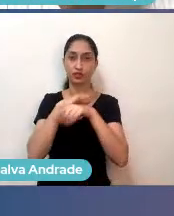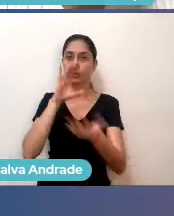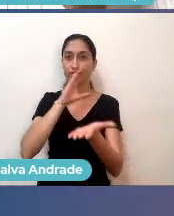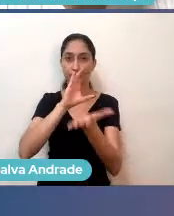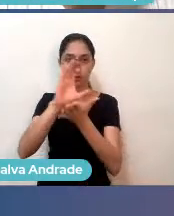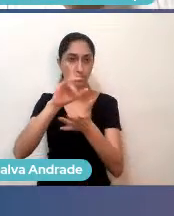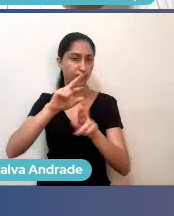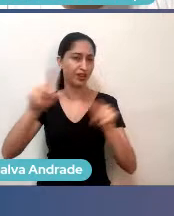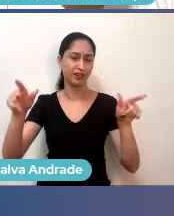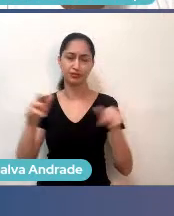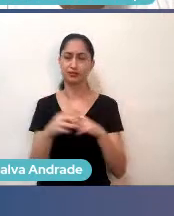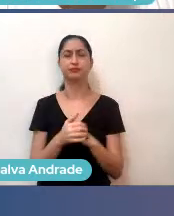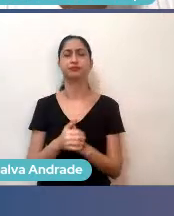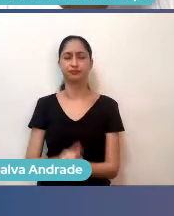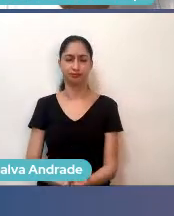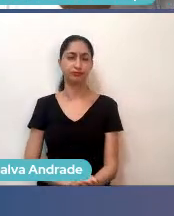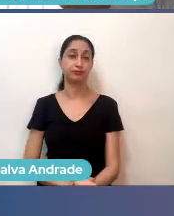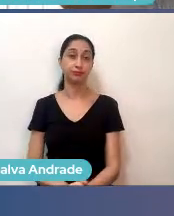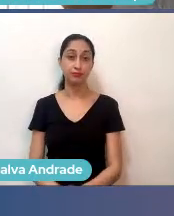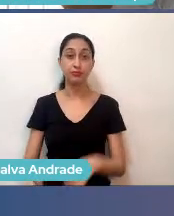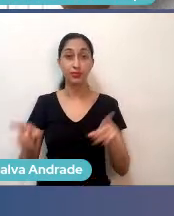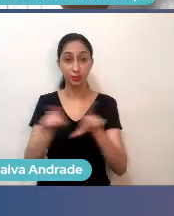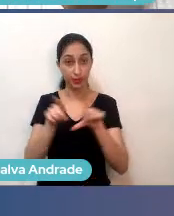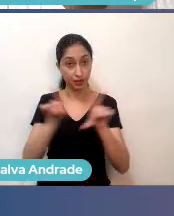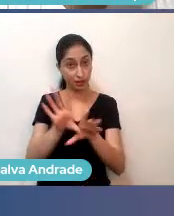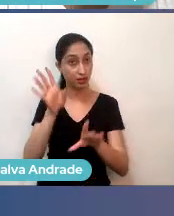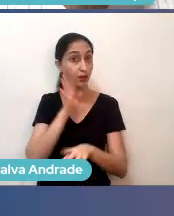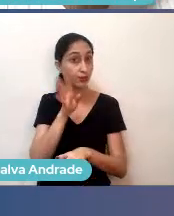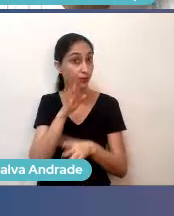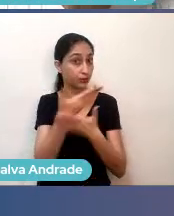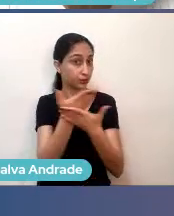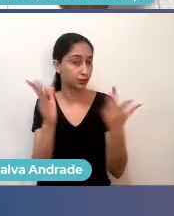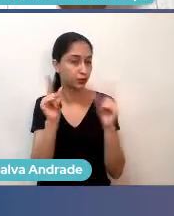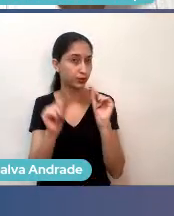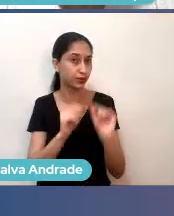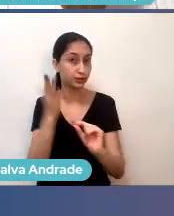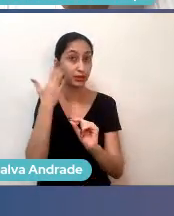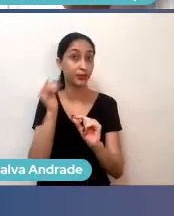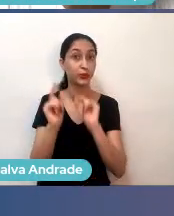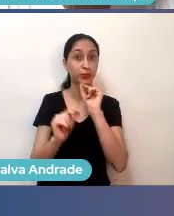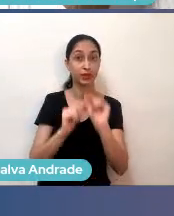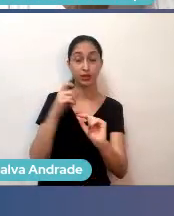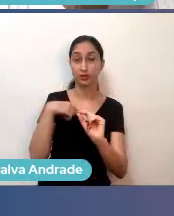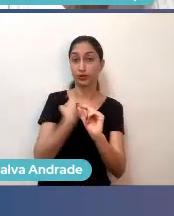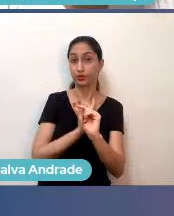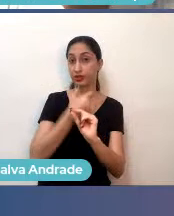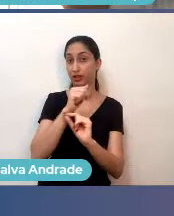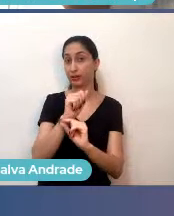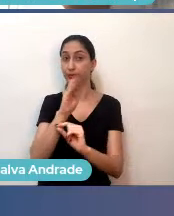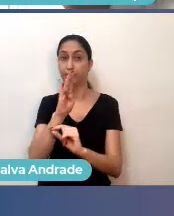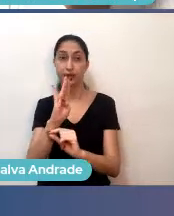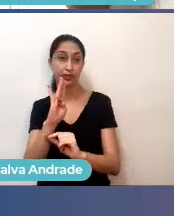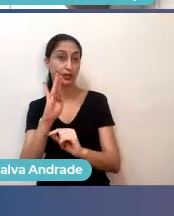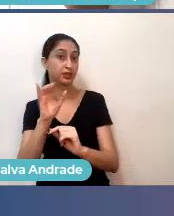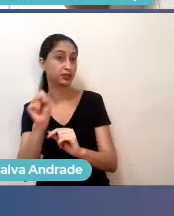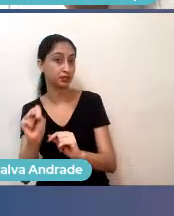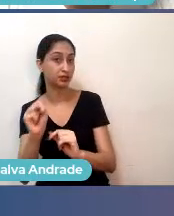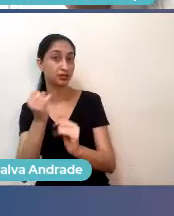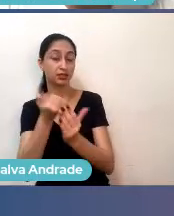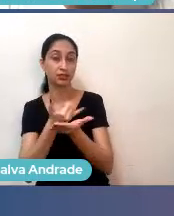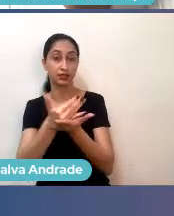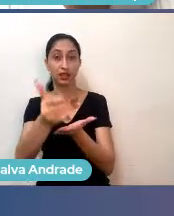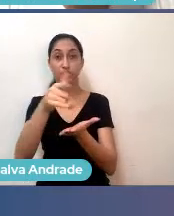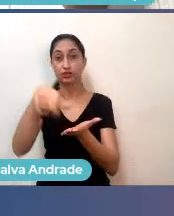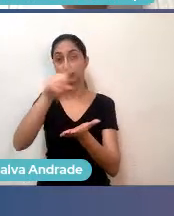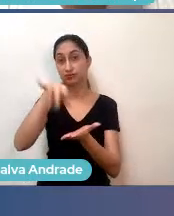associados. E uma coisa muito legal para você que está aqui ouvindo a gente é saber que o primeiro plano, ABS Start, ele é gratuito. Então, se você é um